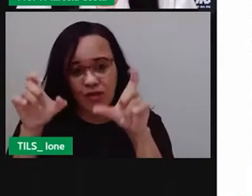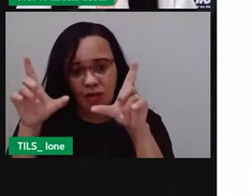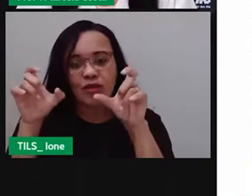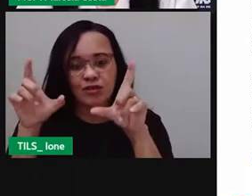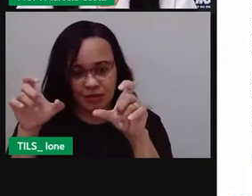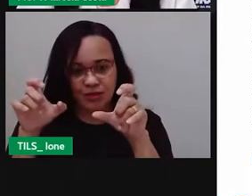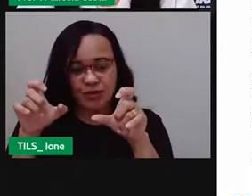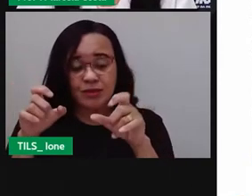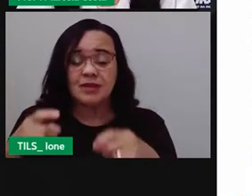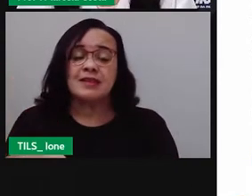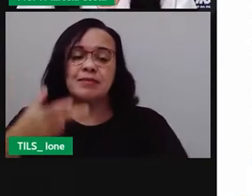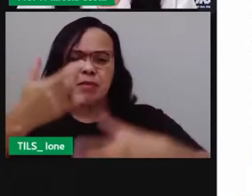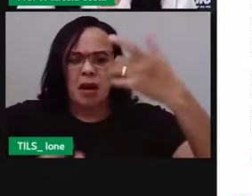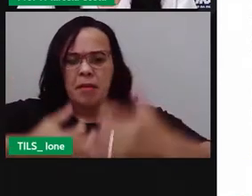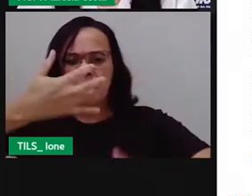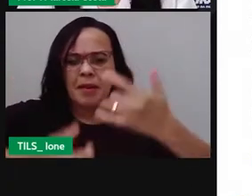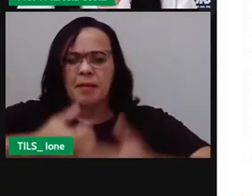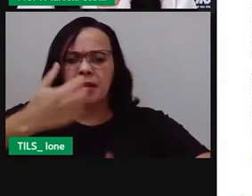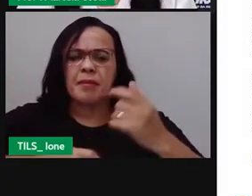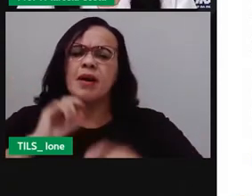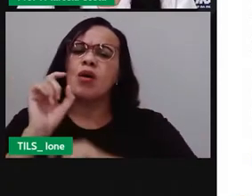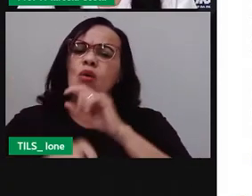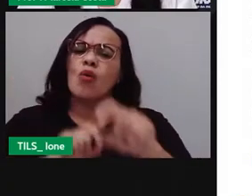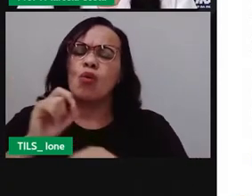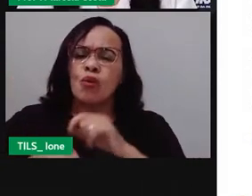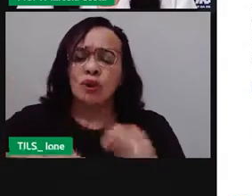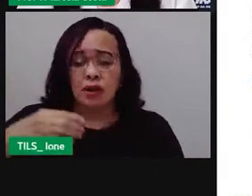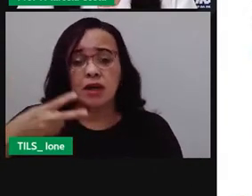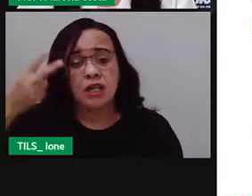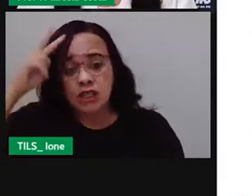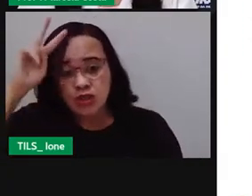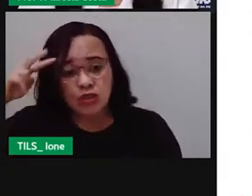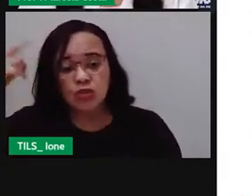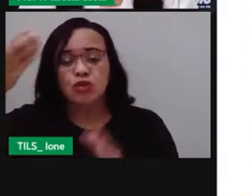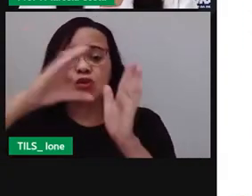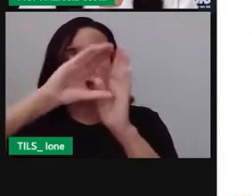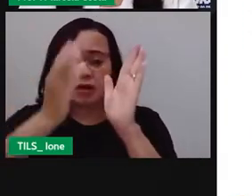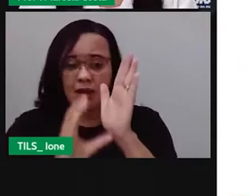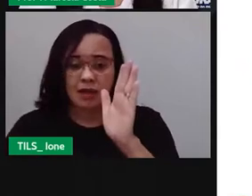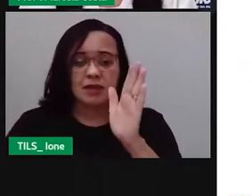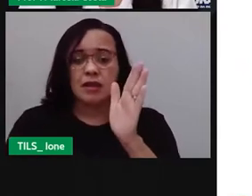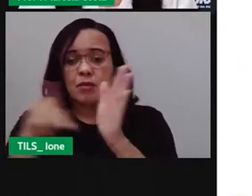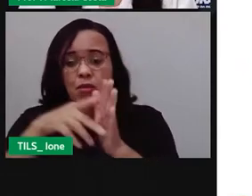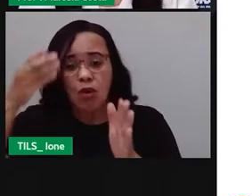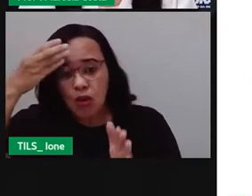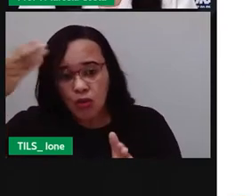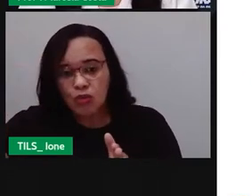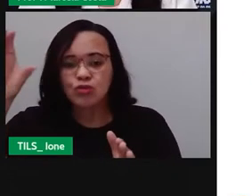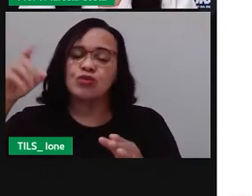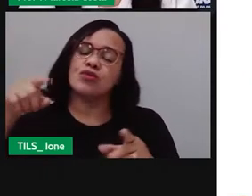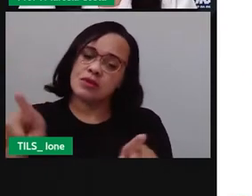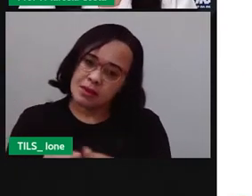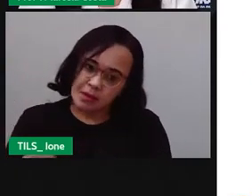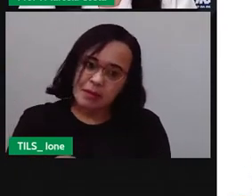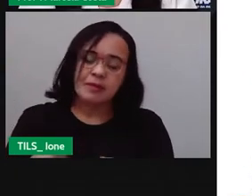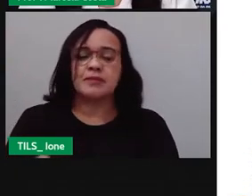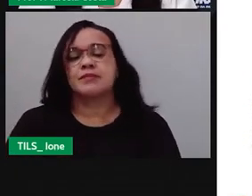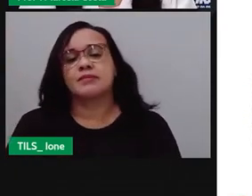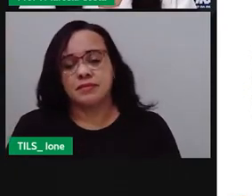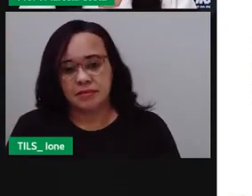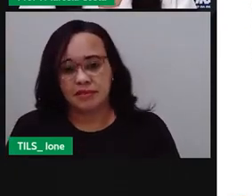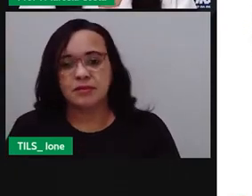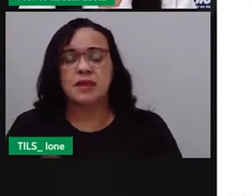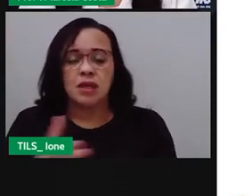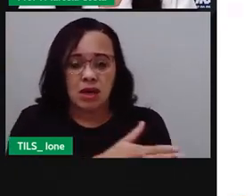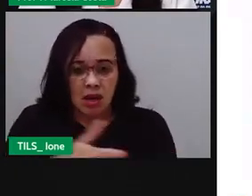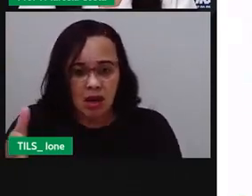contando ali a história, as características culturais, olha, alguns dos pontos turísticos. turísticos.